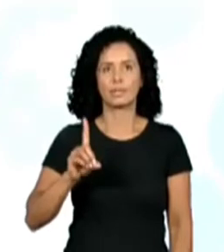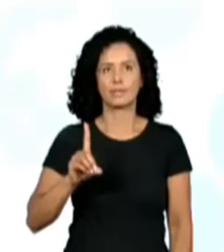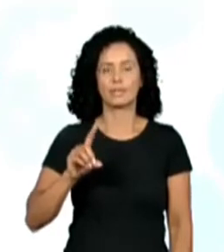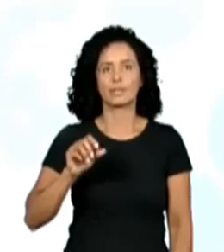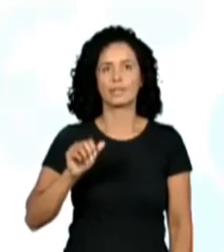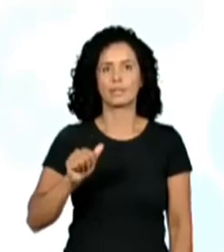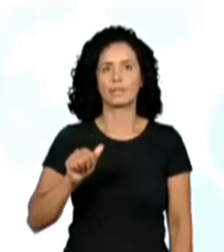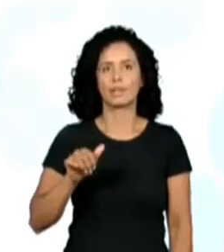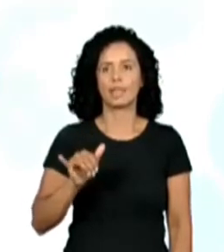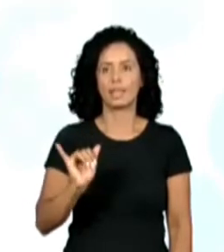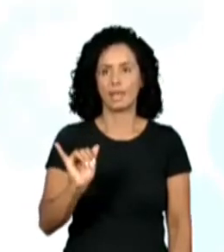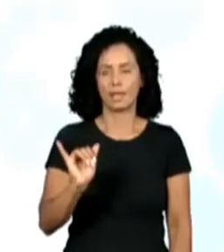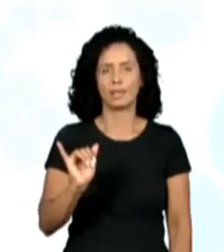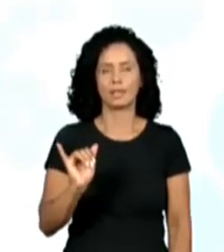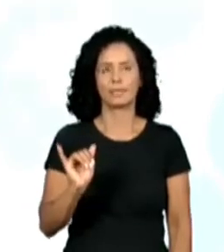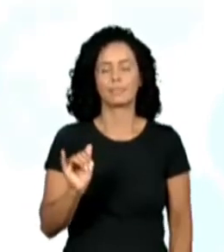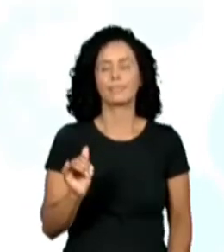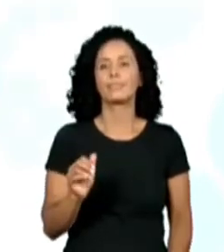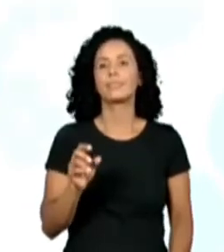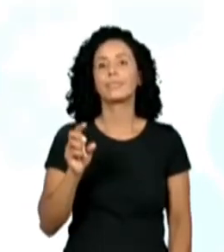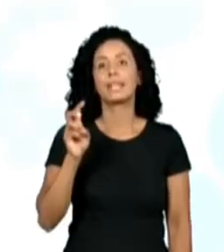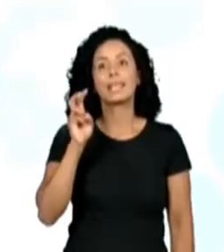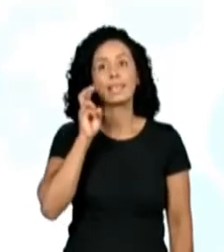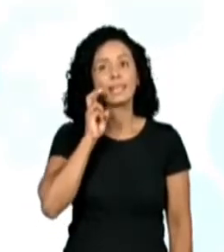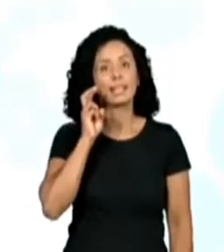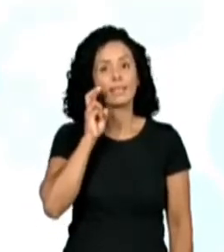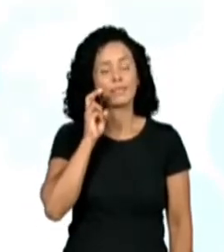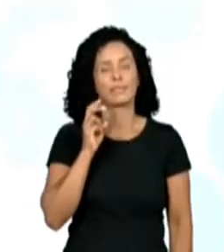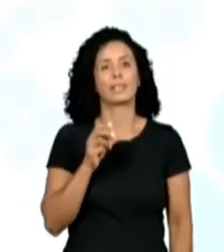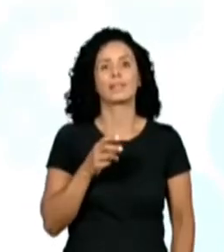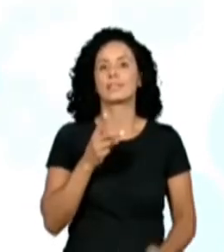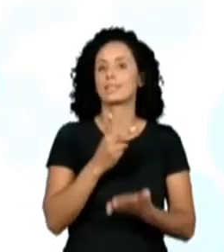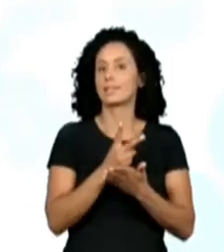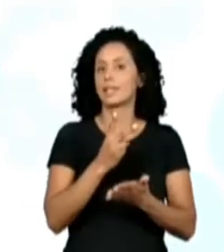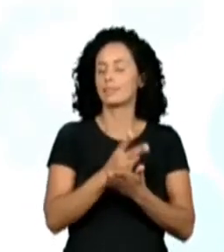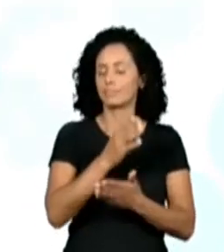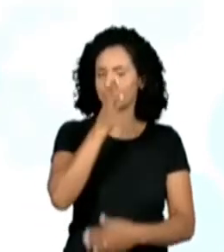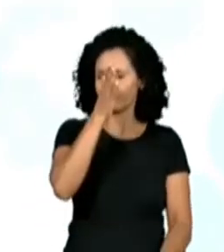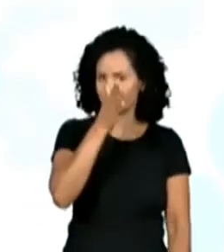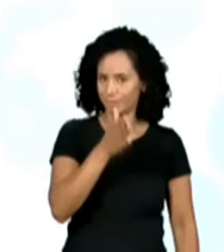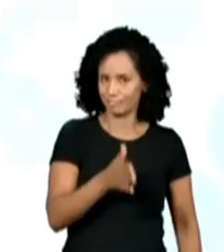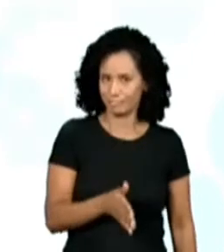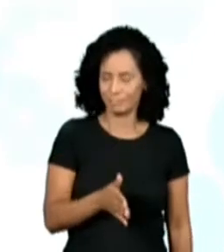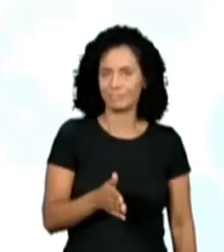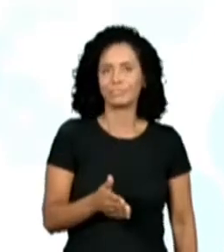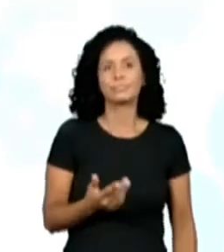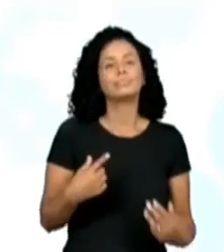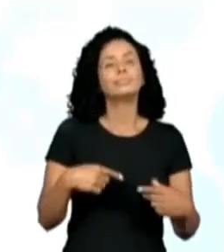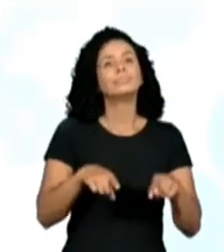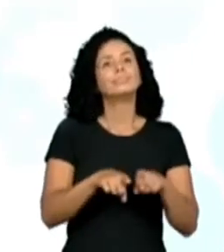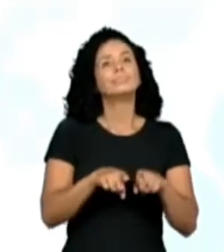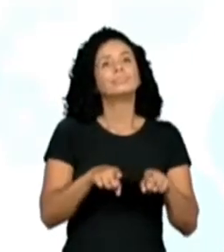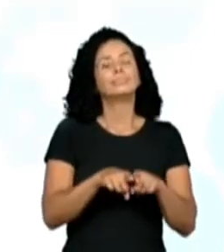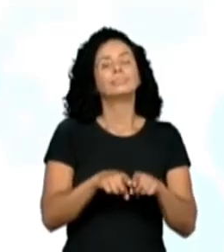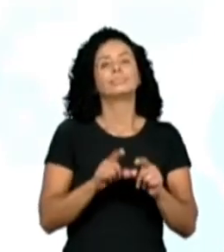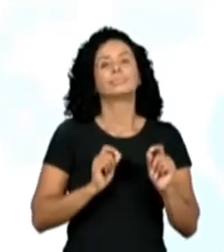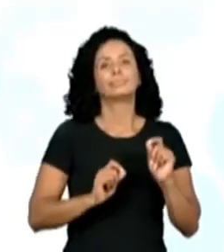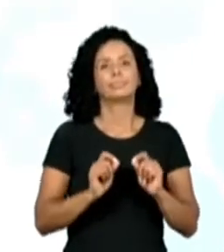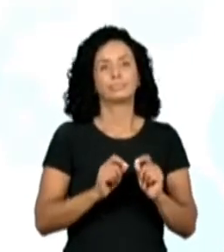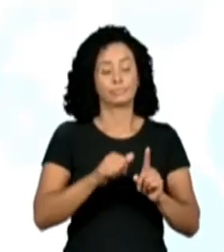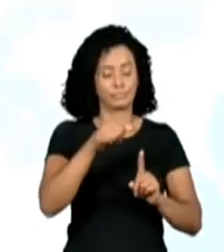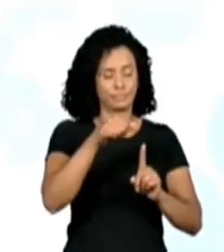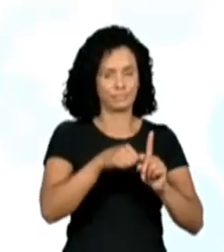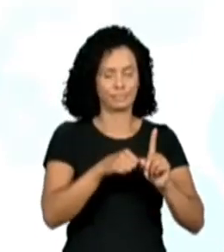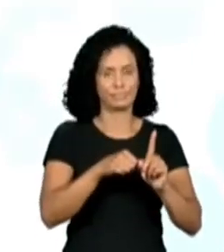ano sempre têm aula aí às quintas-feiras. So, today is Thursday. We are still in April. Ainda